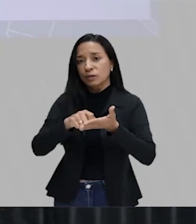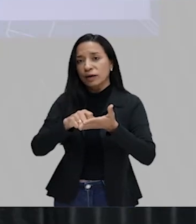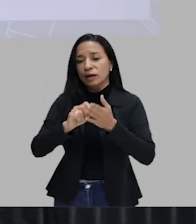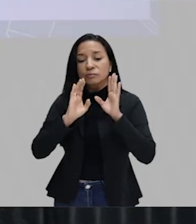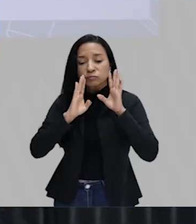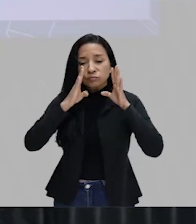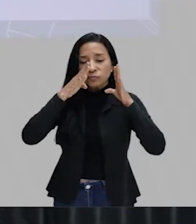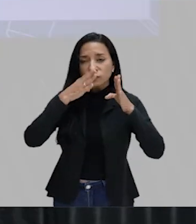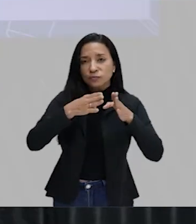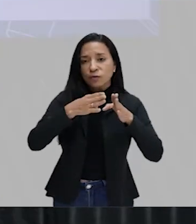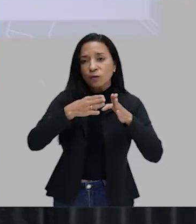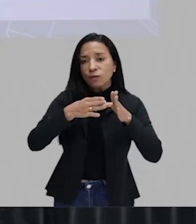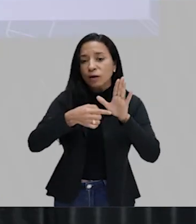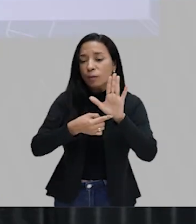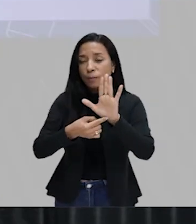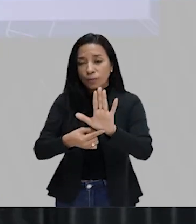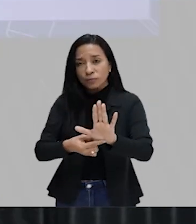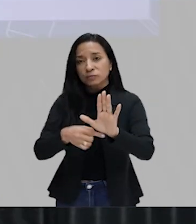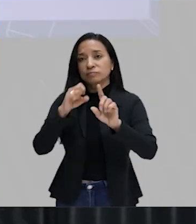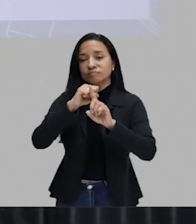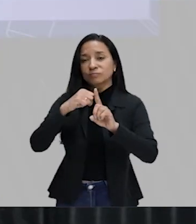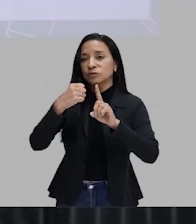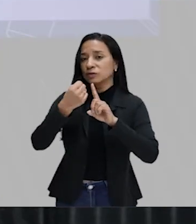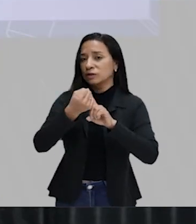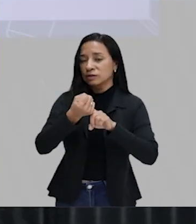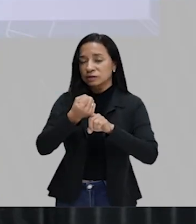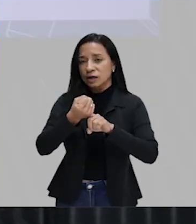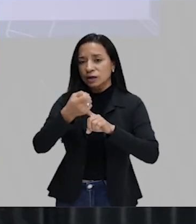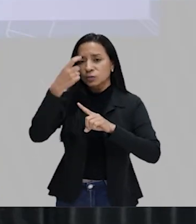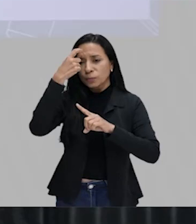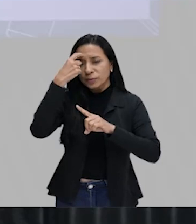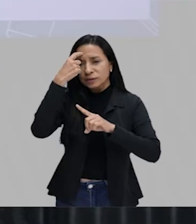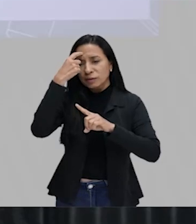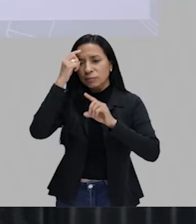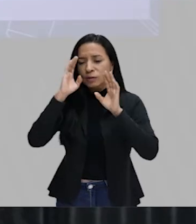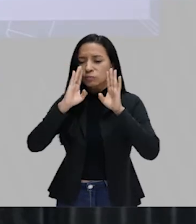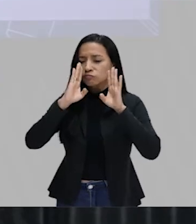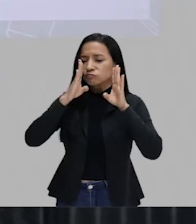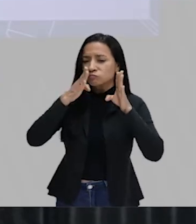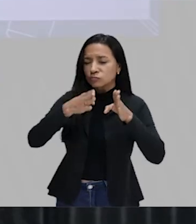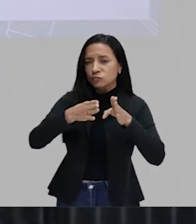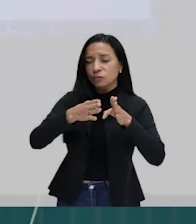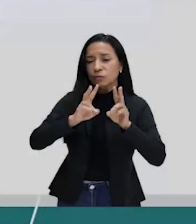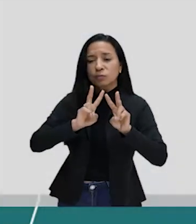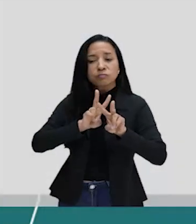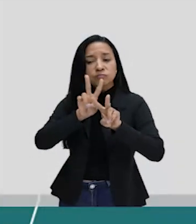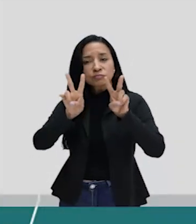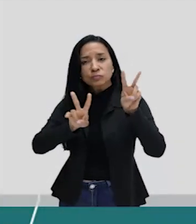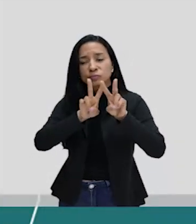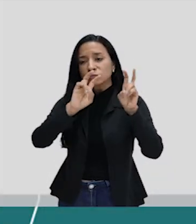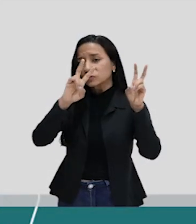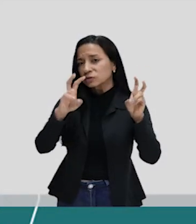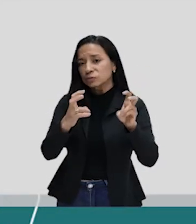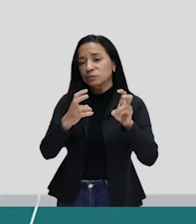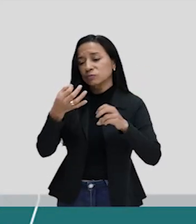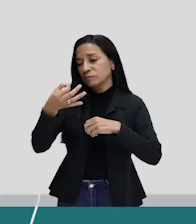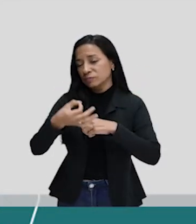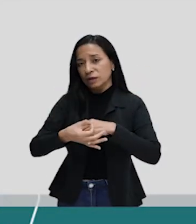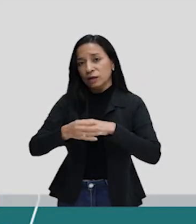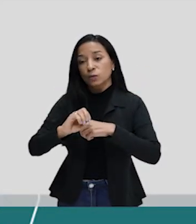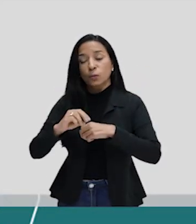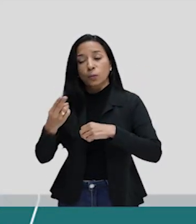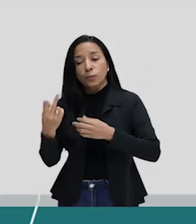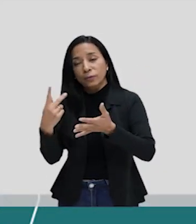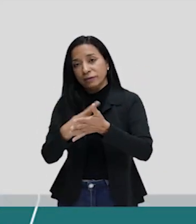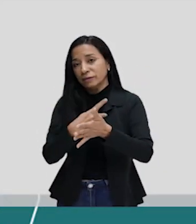para a sociedade o pensamento, um ponto de vista acerca de coisas, de assuntos relevantes, que dão certo, que não dão certo,